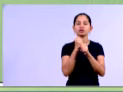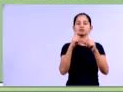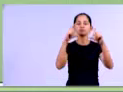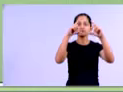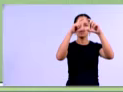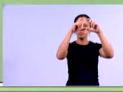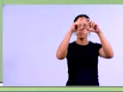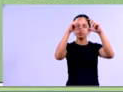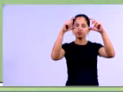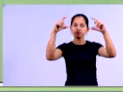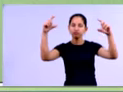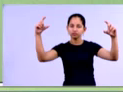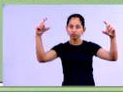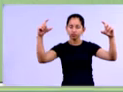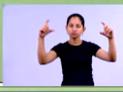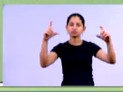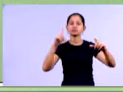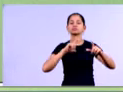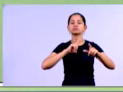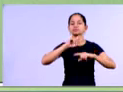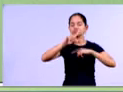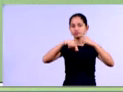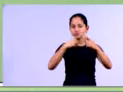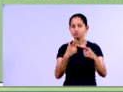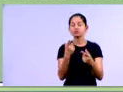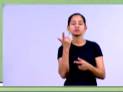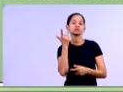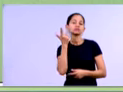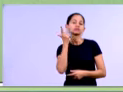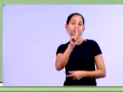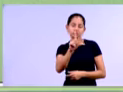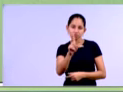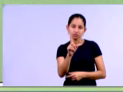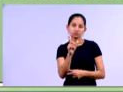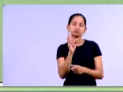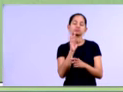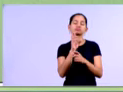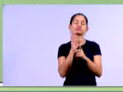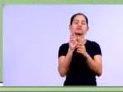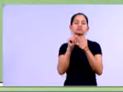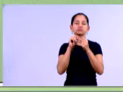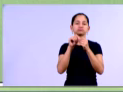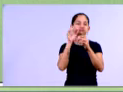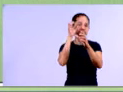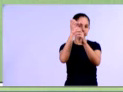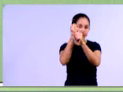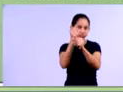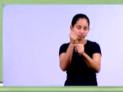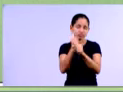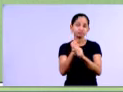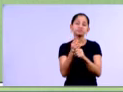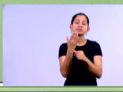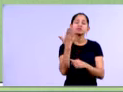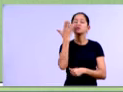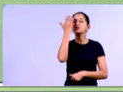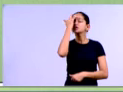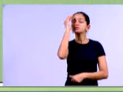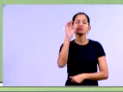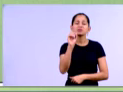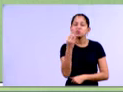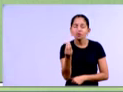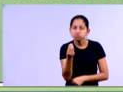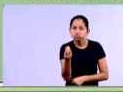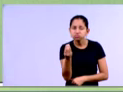fórmula e multiplicar por 0,33 e vamos encontrar aí, né, o resultado, ok? A interpretação, né, gente, dessa